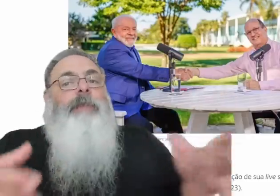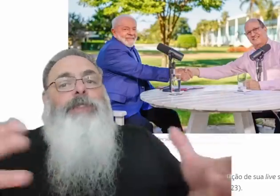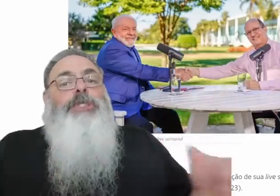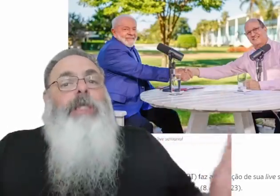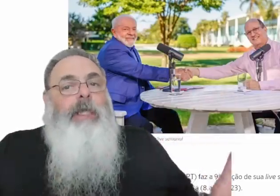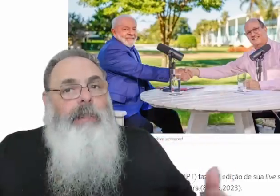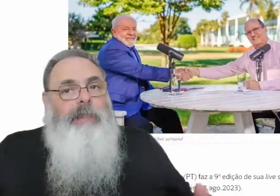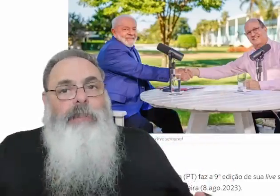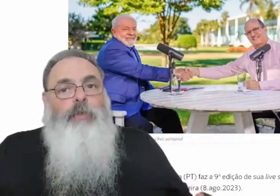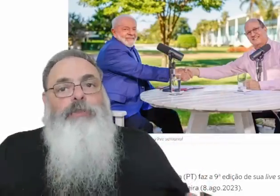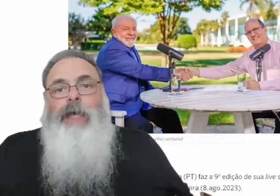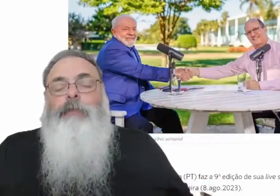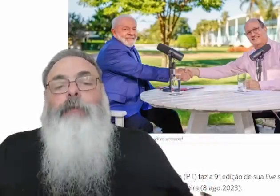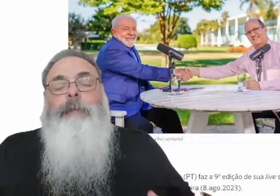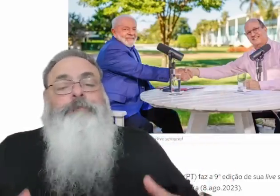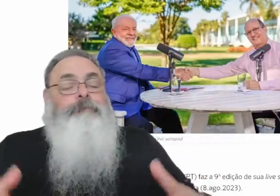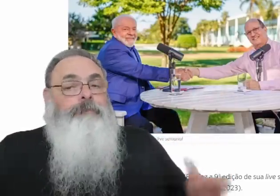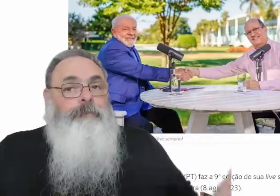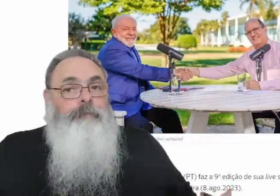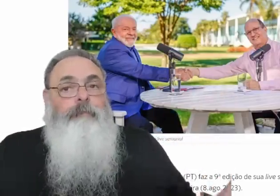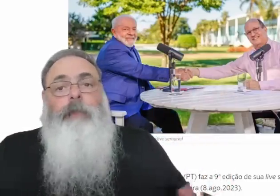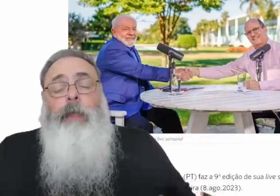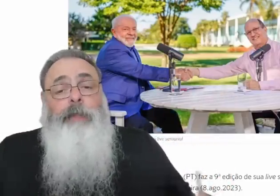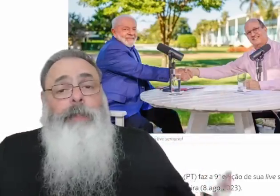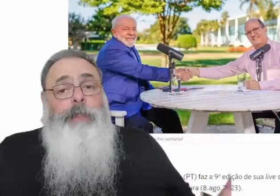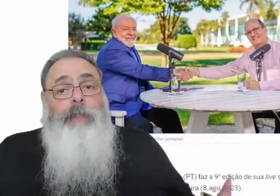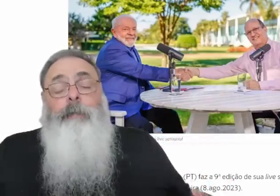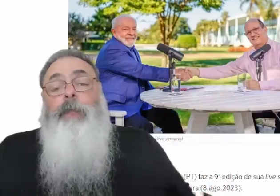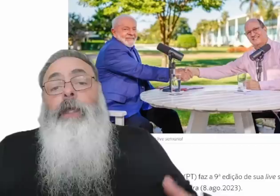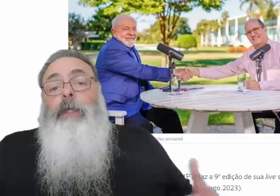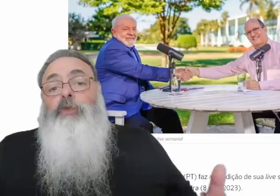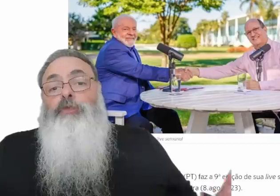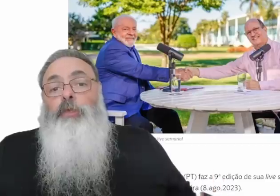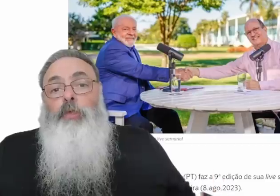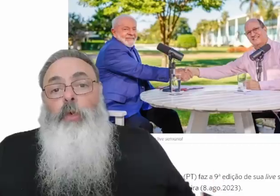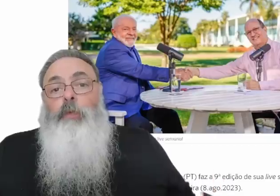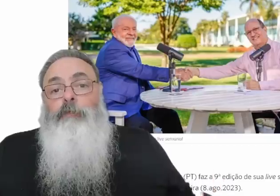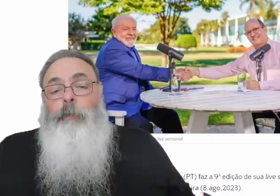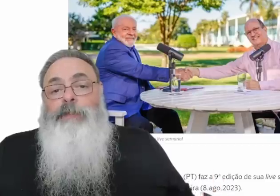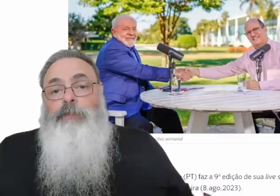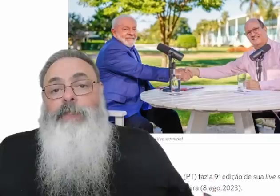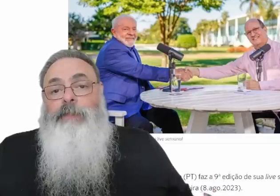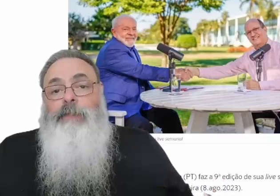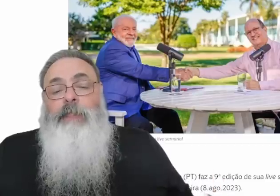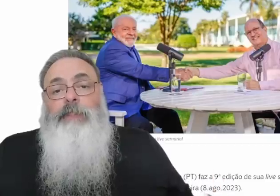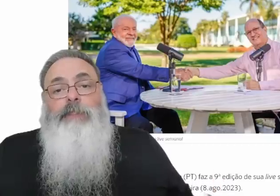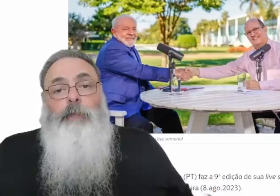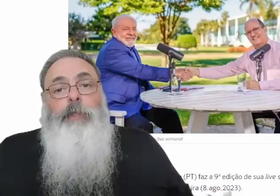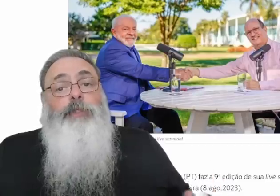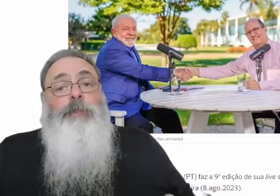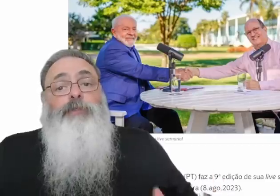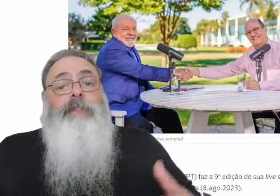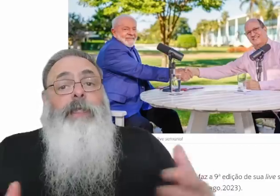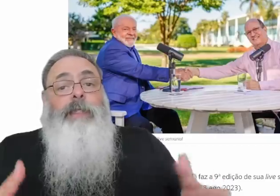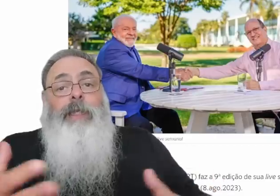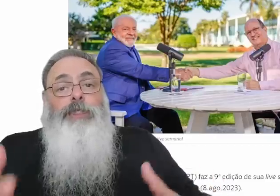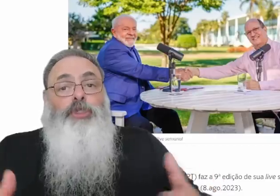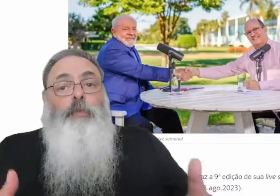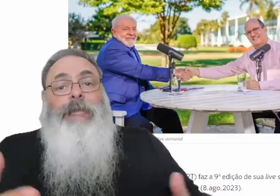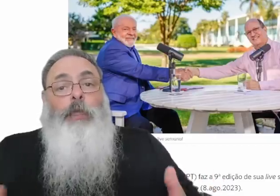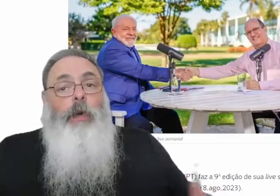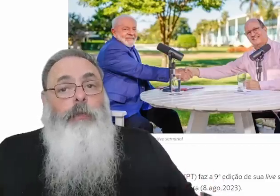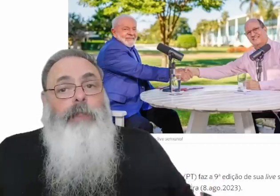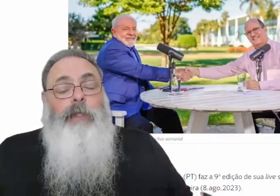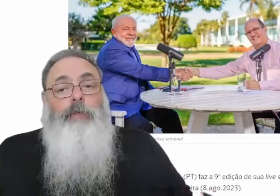exatamente de que ele tá sendo acusado, né? A verdade é que isso mudou com a informação descentralizada e distribuída. As pessoas têm